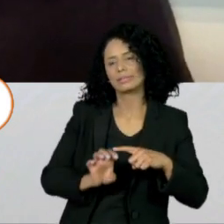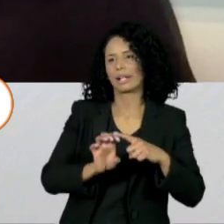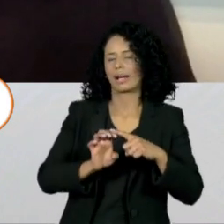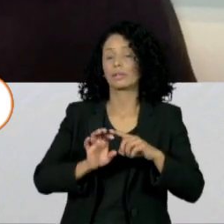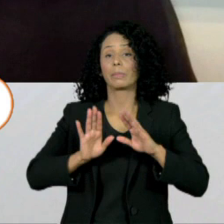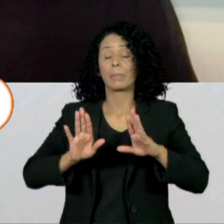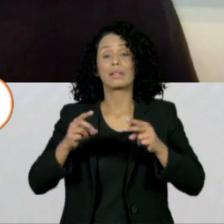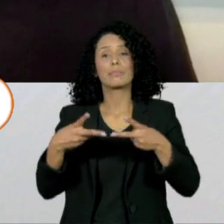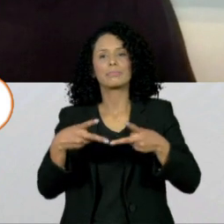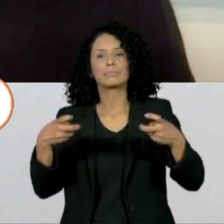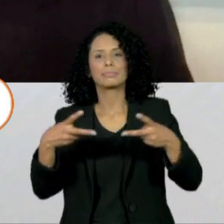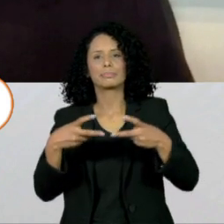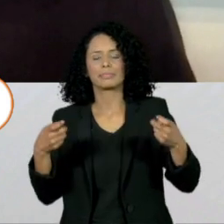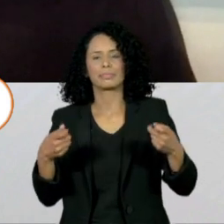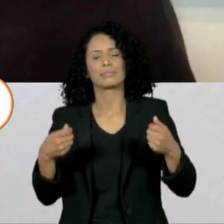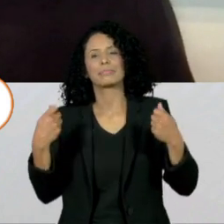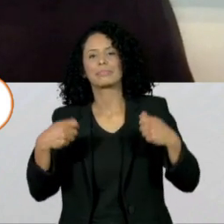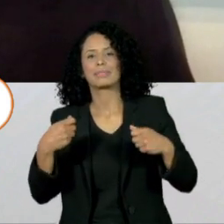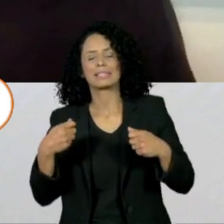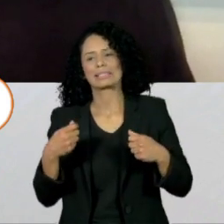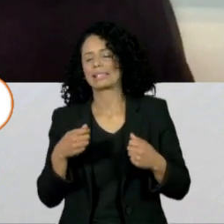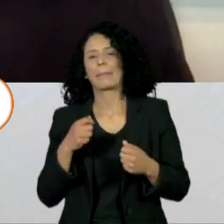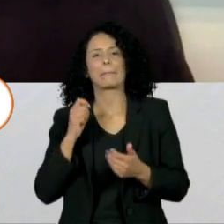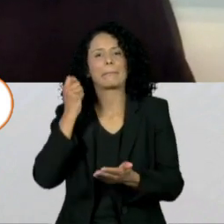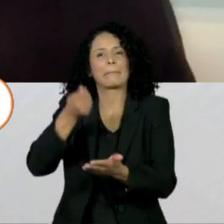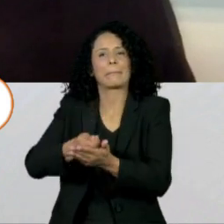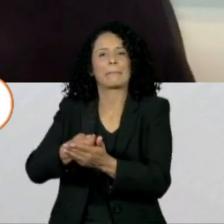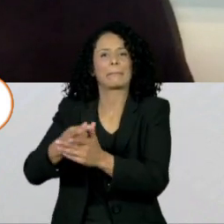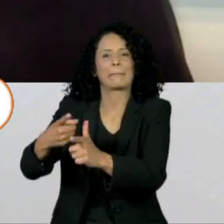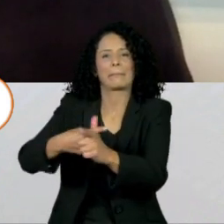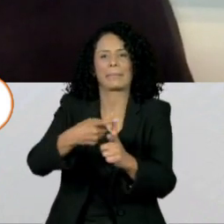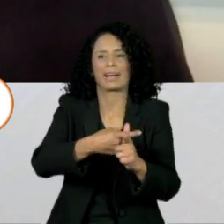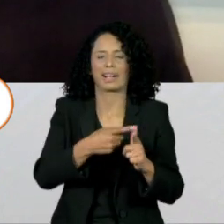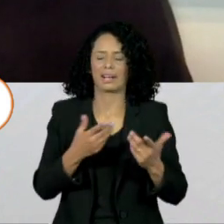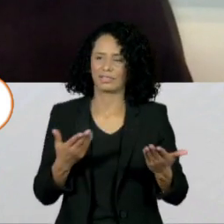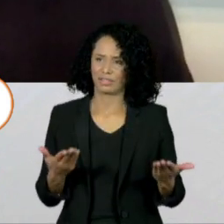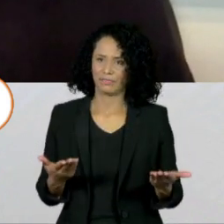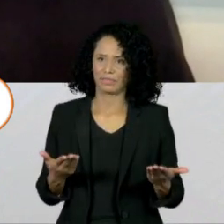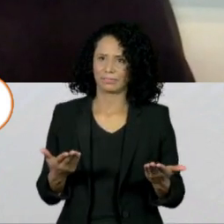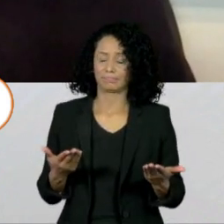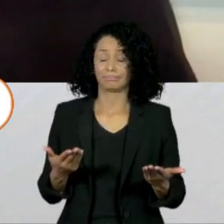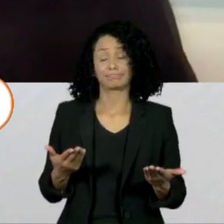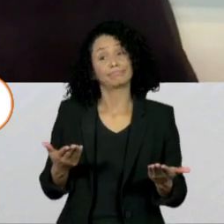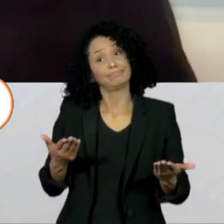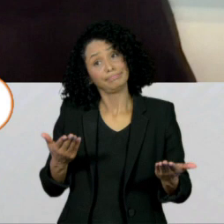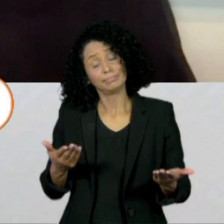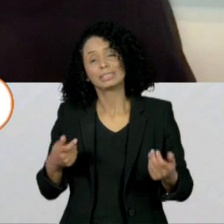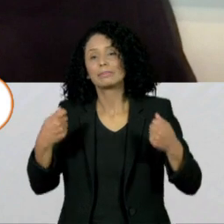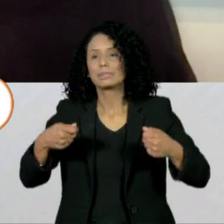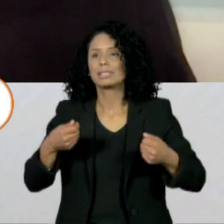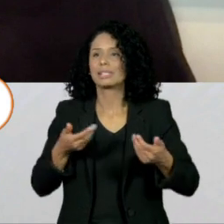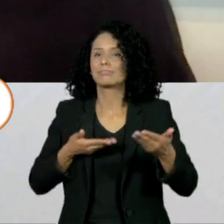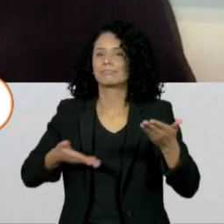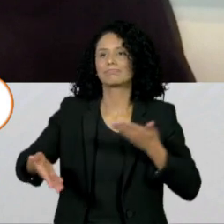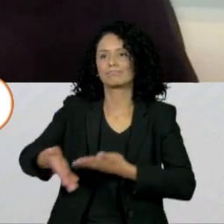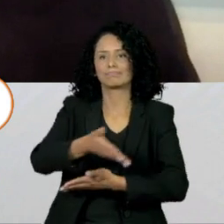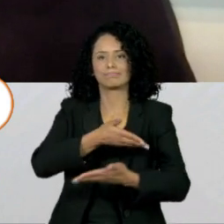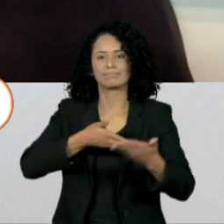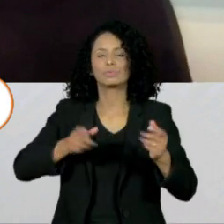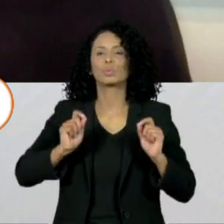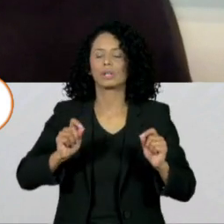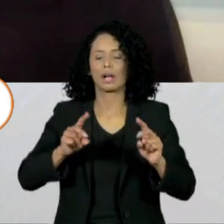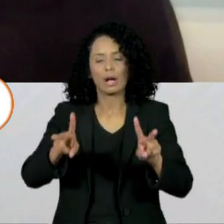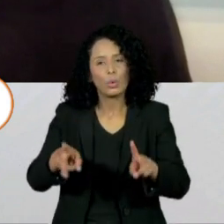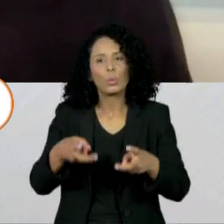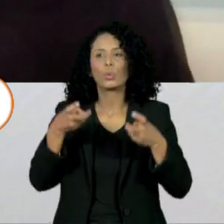e deixar no Tesouro, no Tesouro pagar a dívida. O que deveria já ter sido feito é socializar esses lucros através